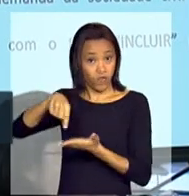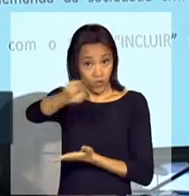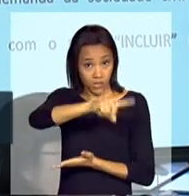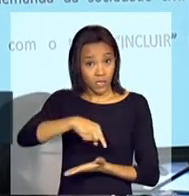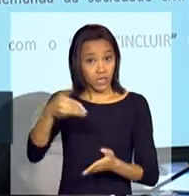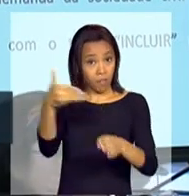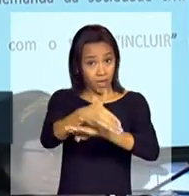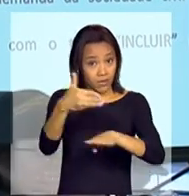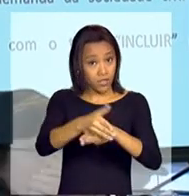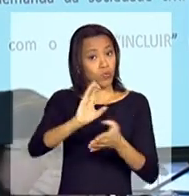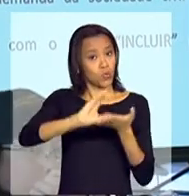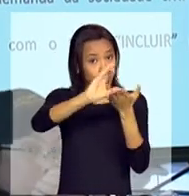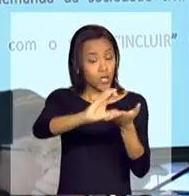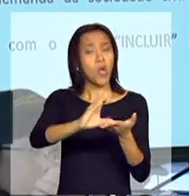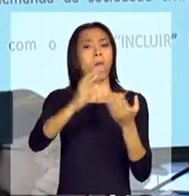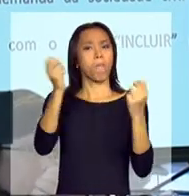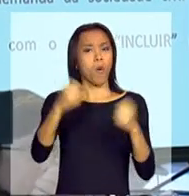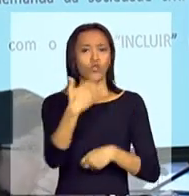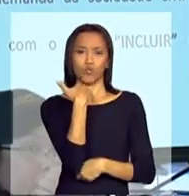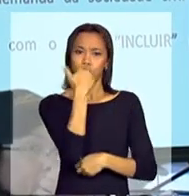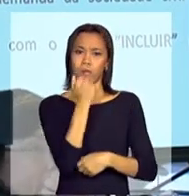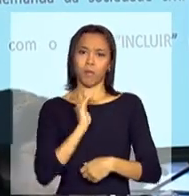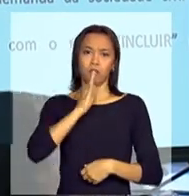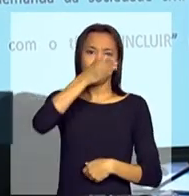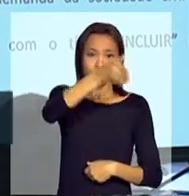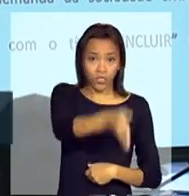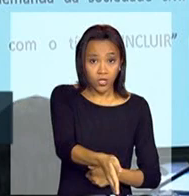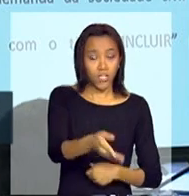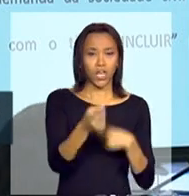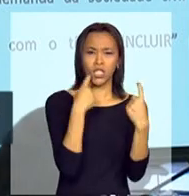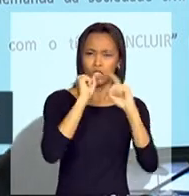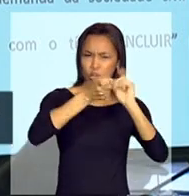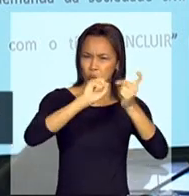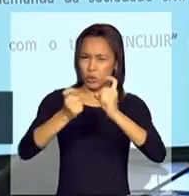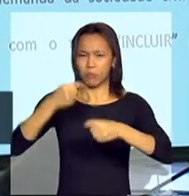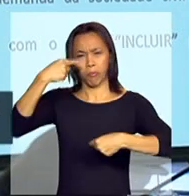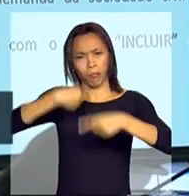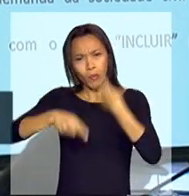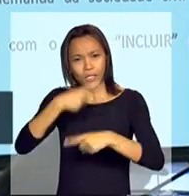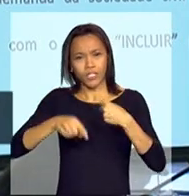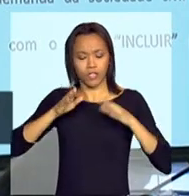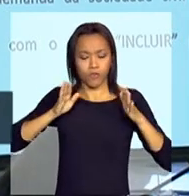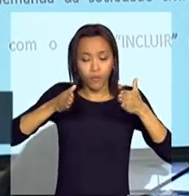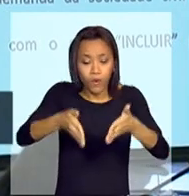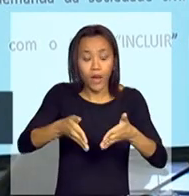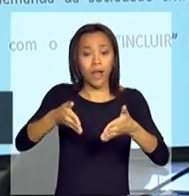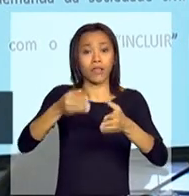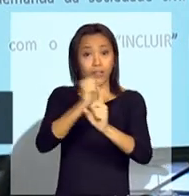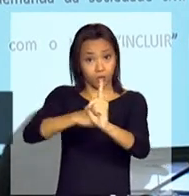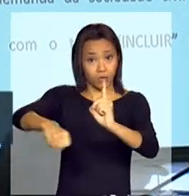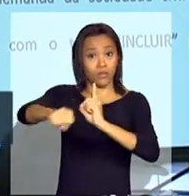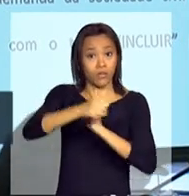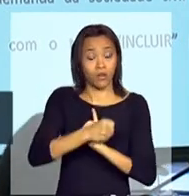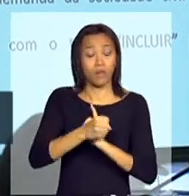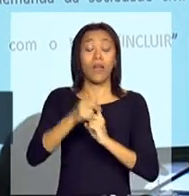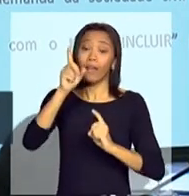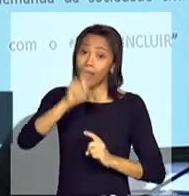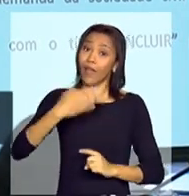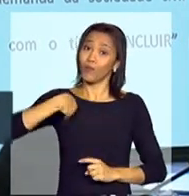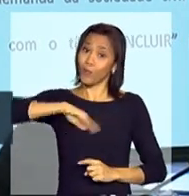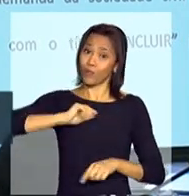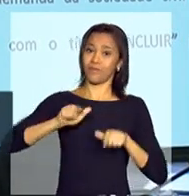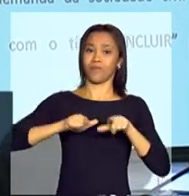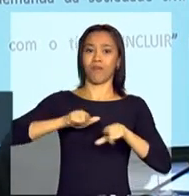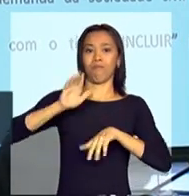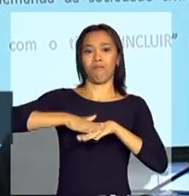conselhos também, nos convoquem para que a gente vá fazer essa discussão, discutindo políticas específicas, política de assistência social, que é a nossa base,